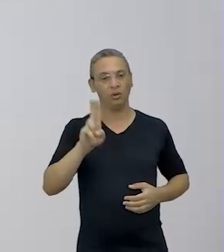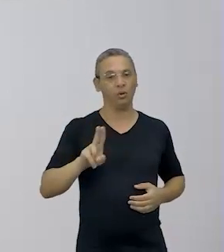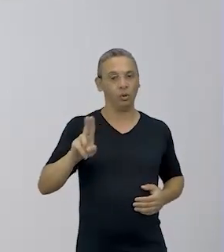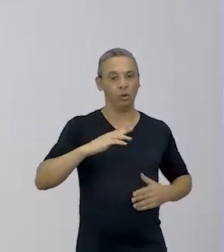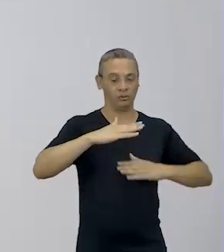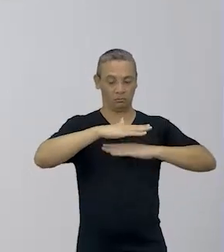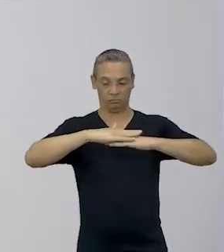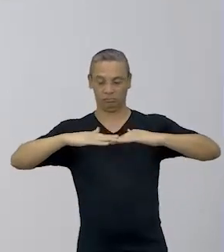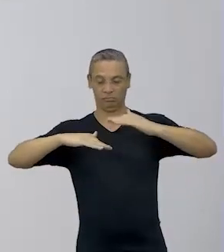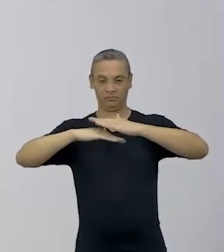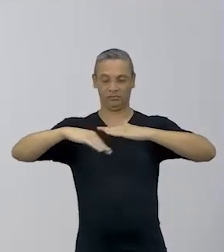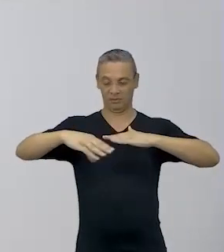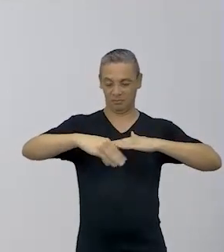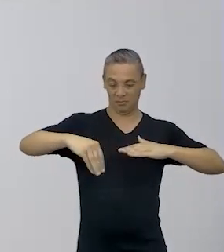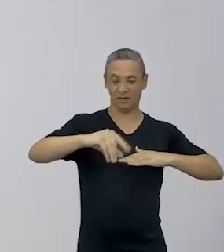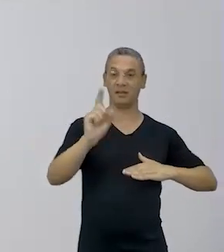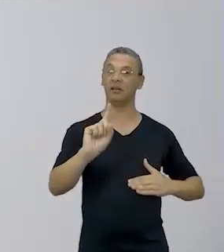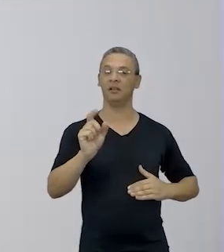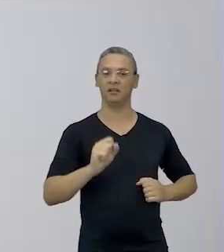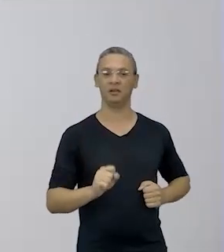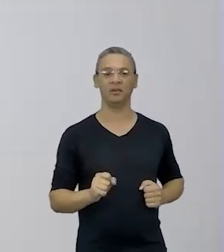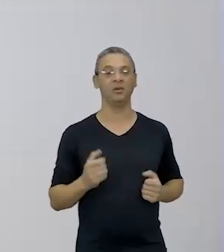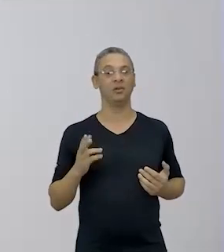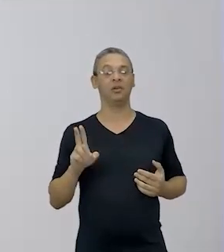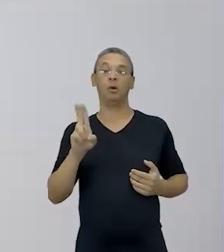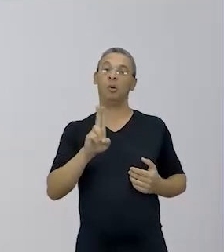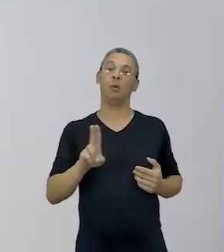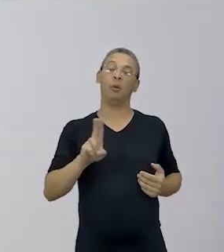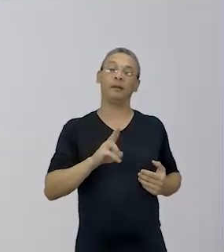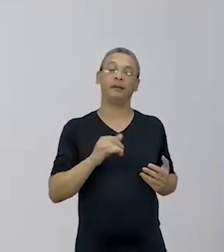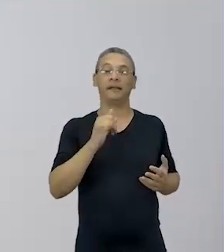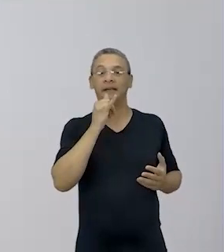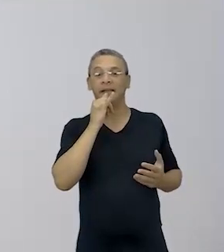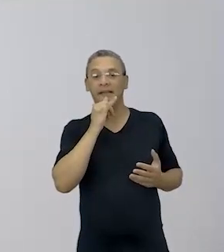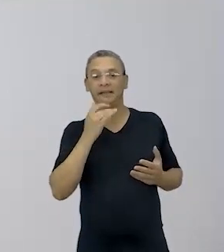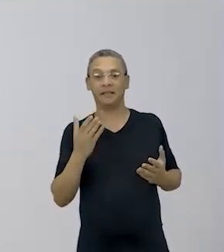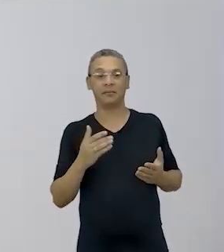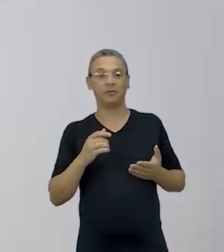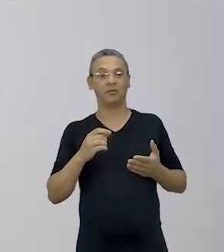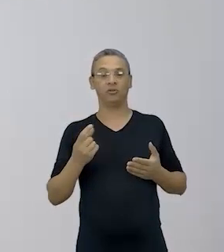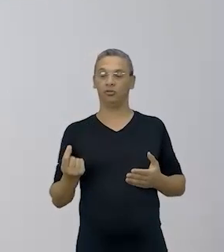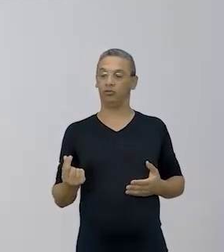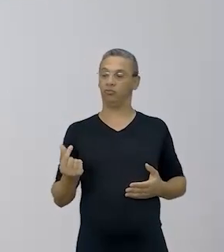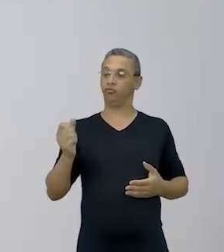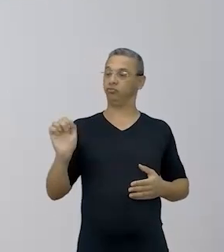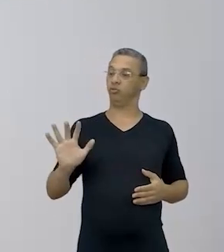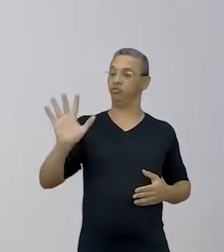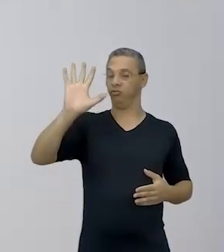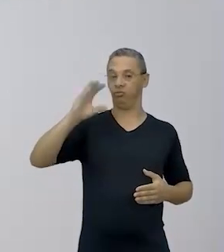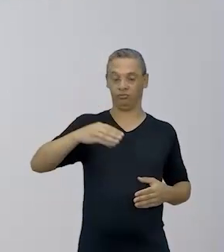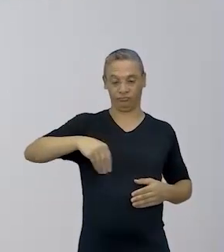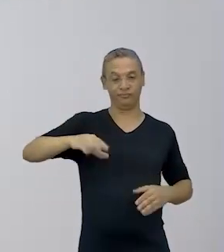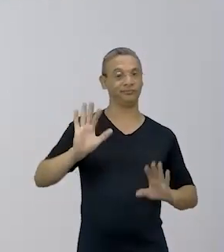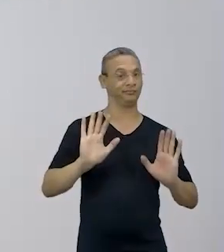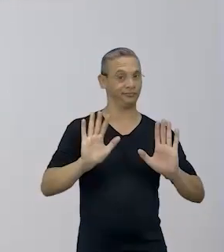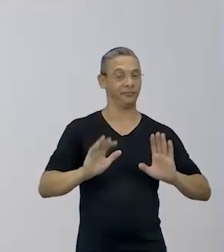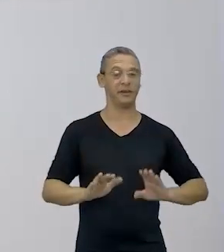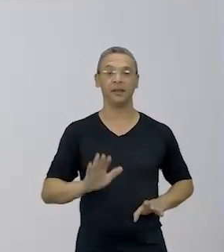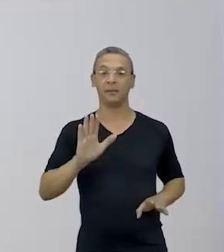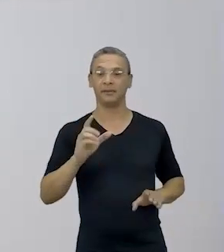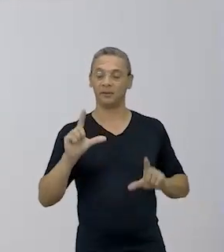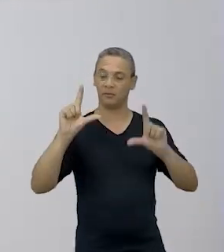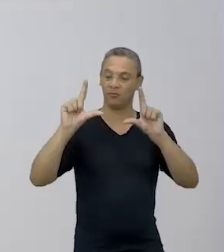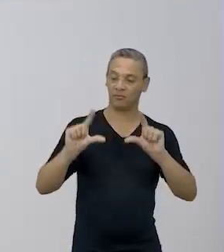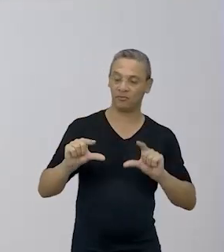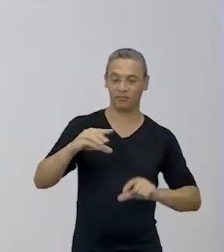argamassa. Se a gente não está utilizando argamassa, a gente, obviamente, não vai ter um custo aí com o cimento. Se a gente consome menos